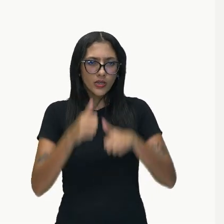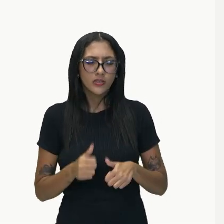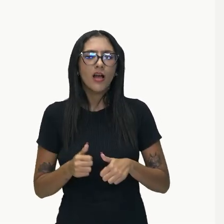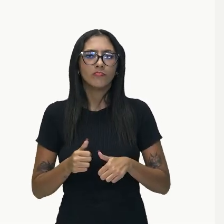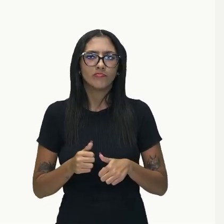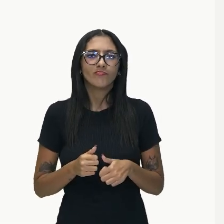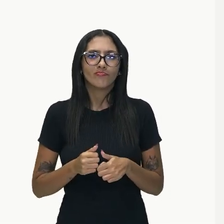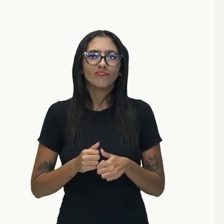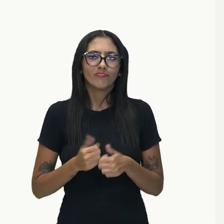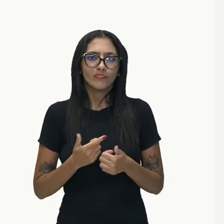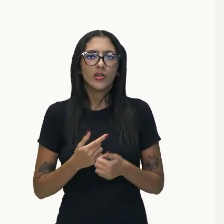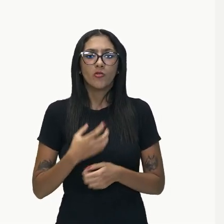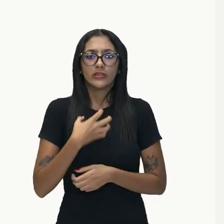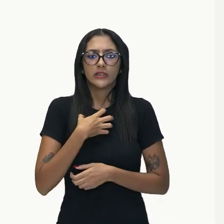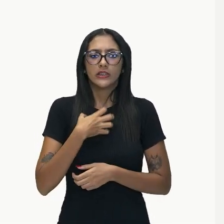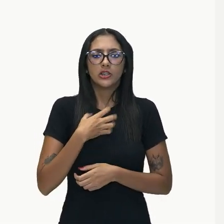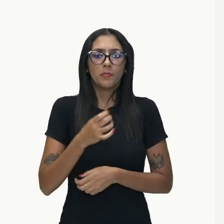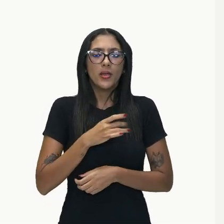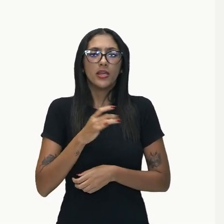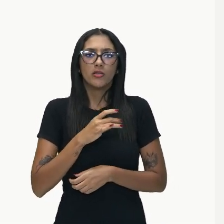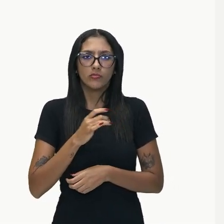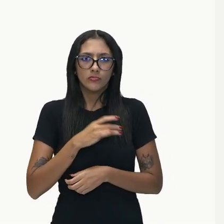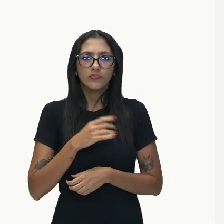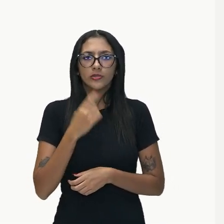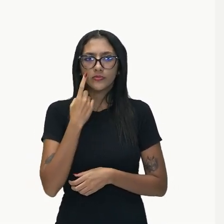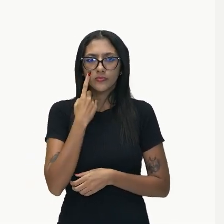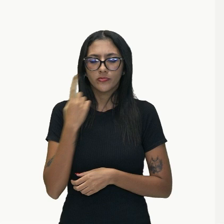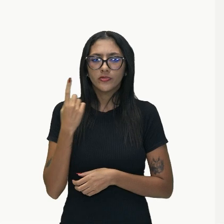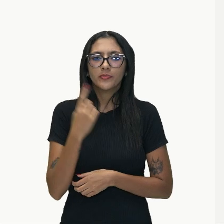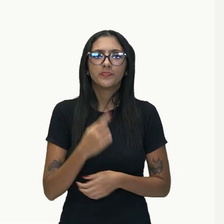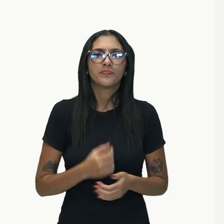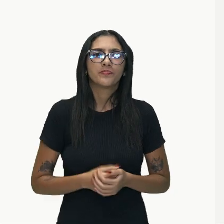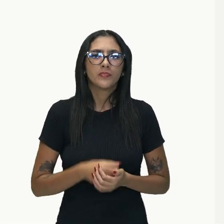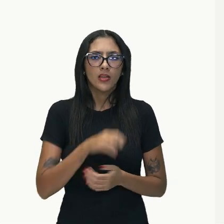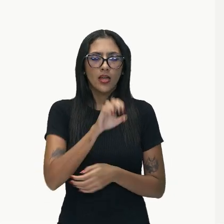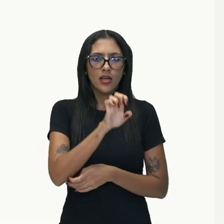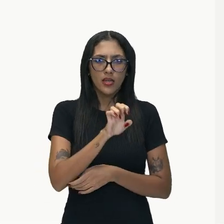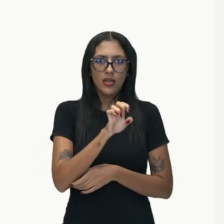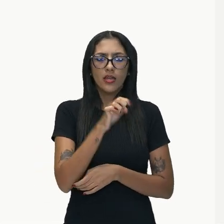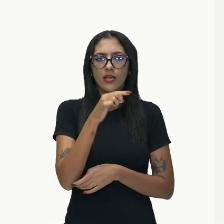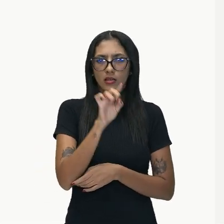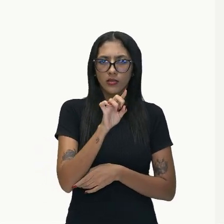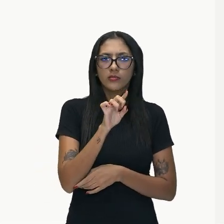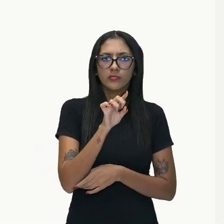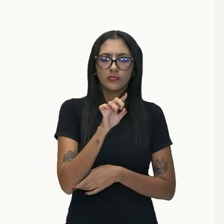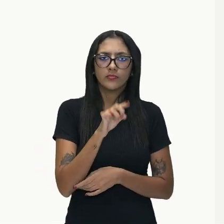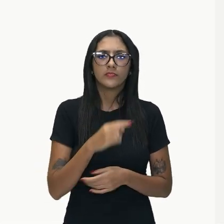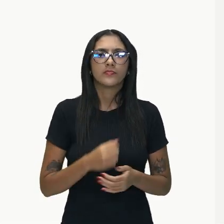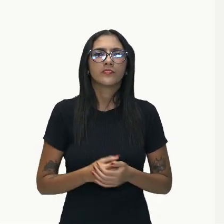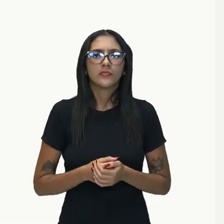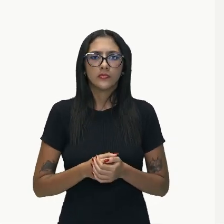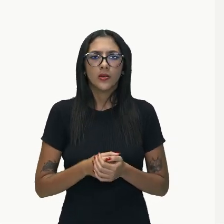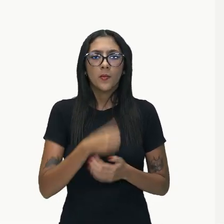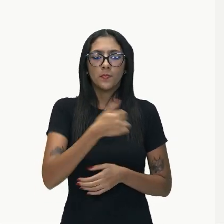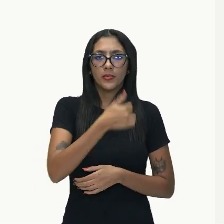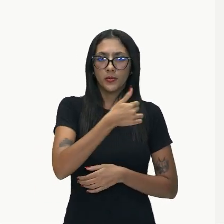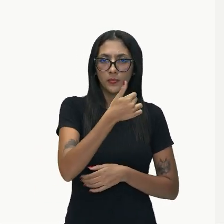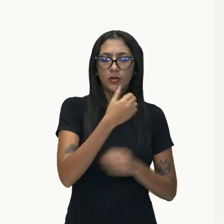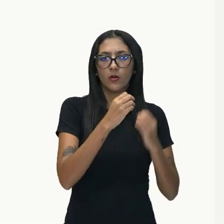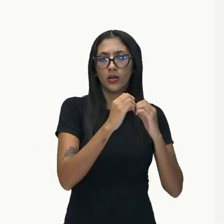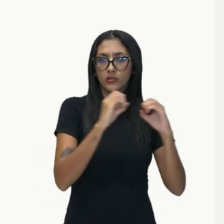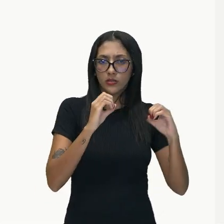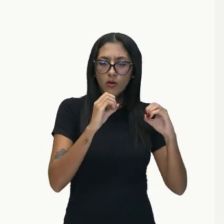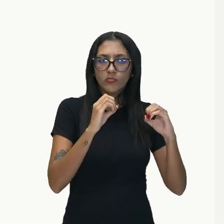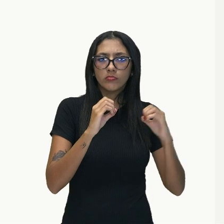que você me esqueça, observe o verbo ser, ok? E o verbo esquecer, ou seja, duas orações,